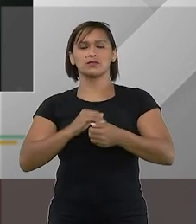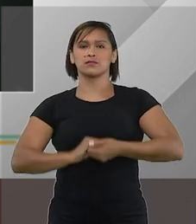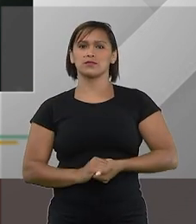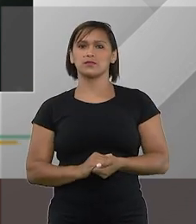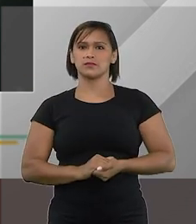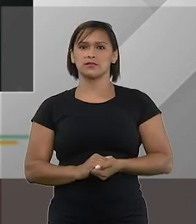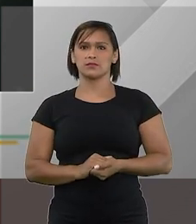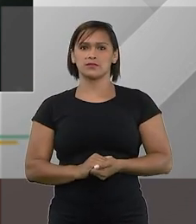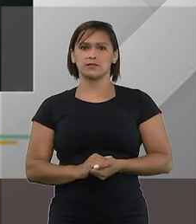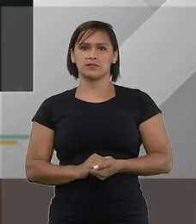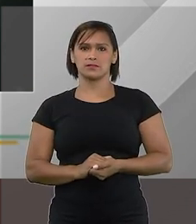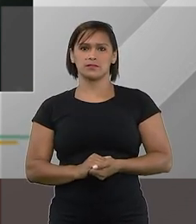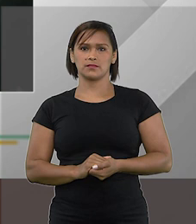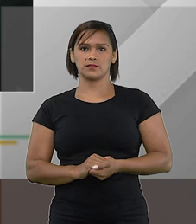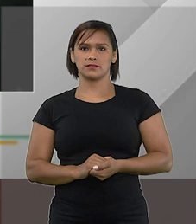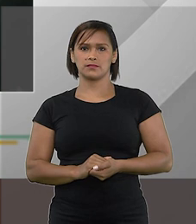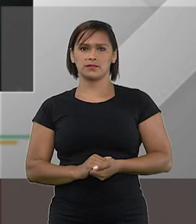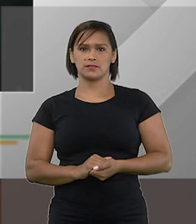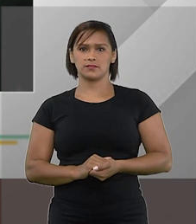gente